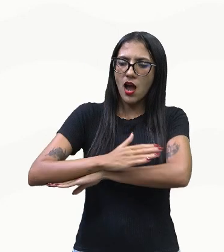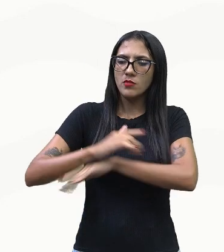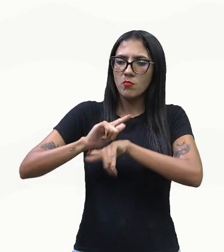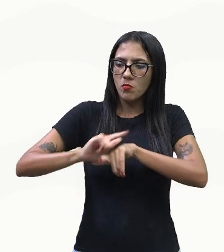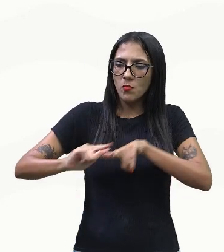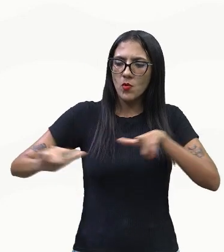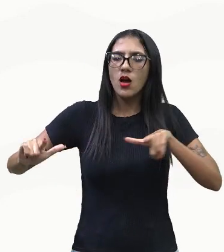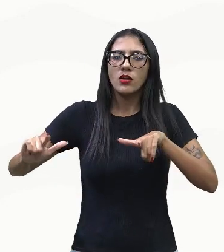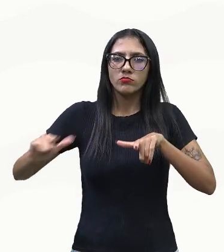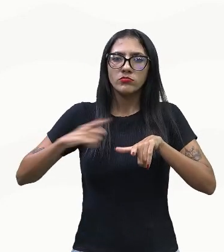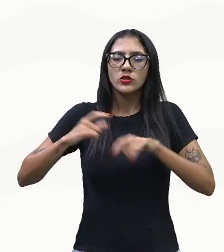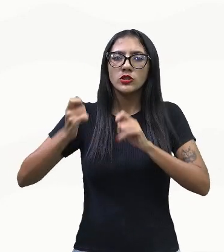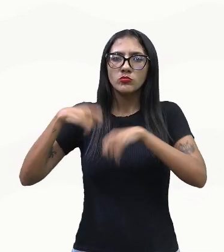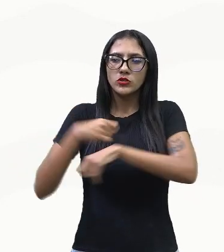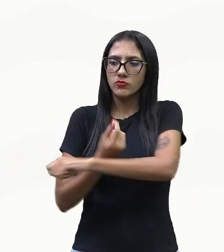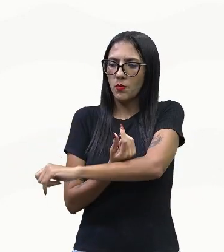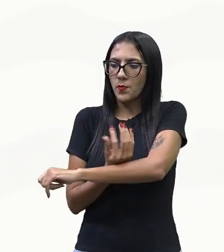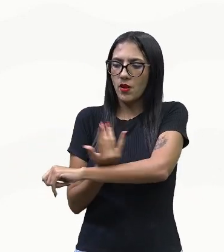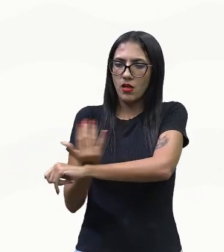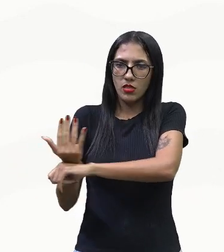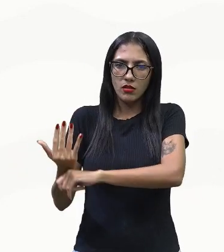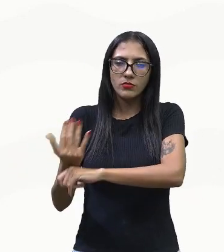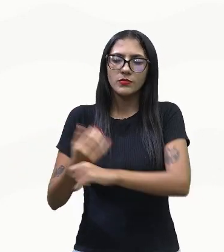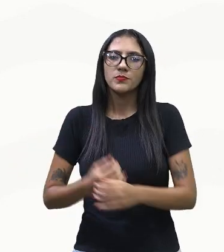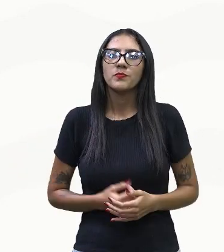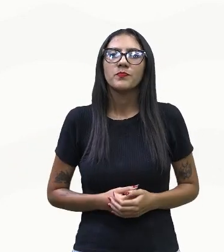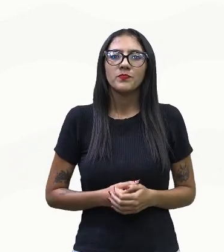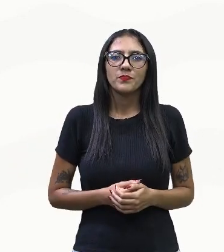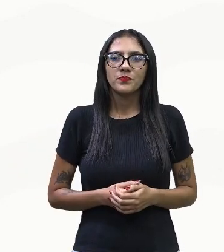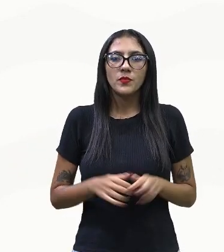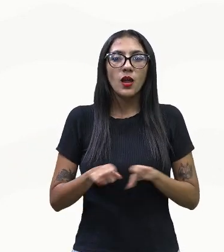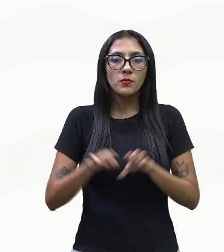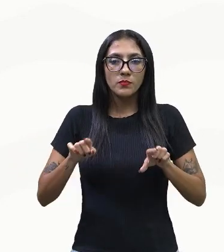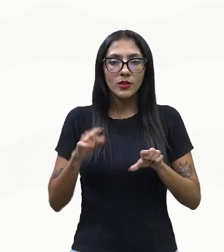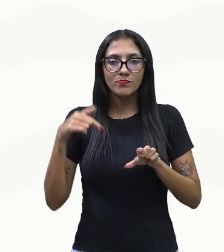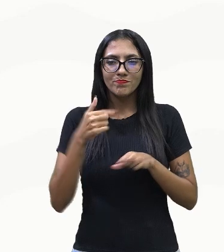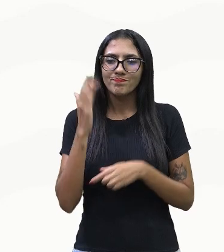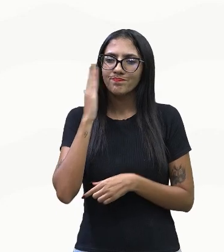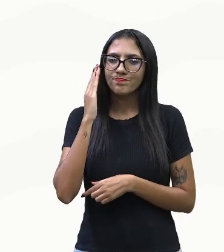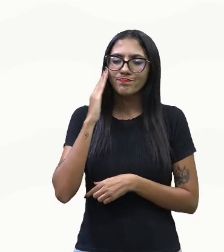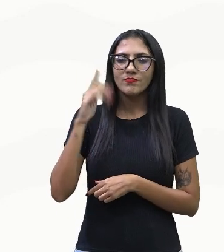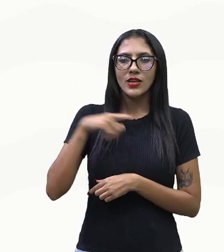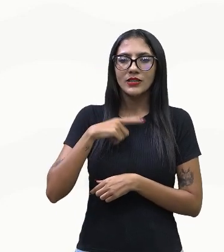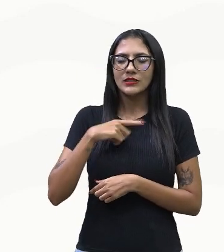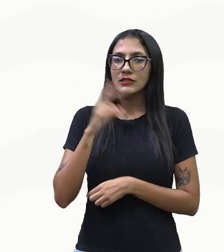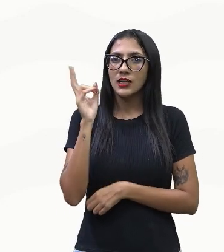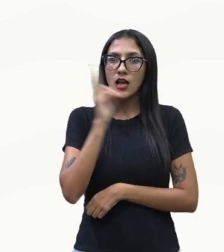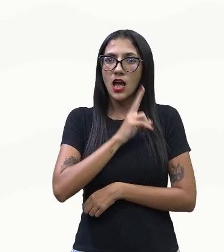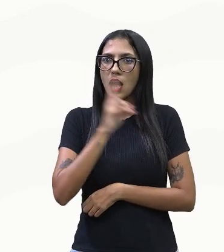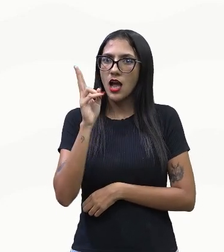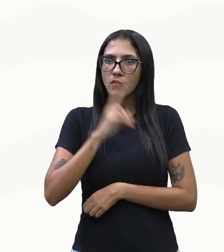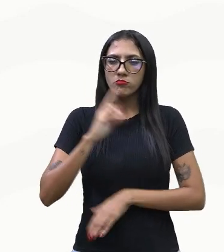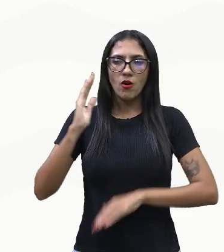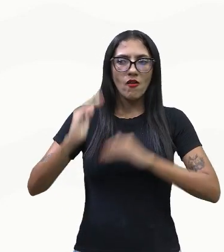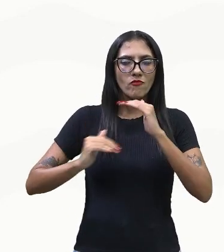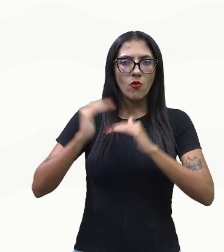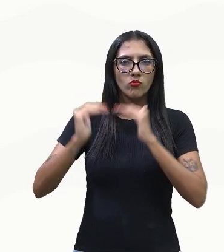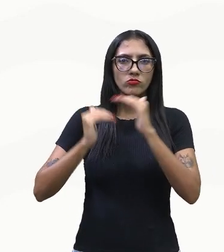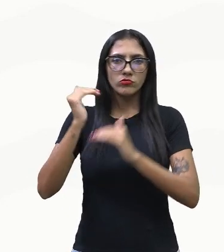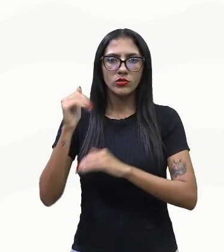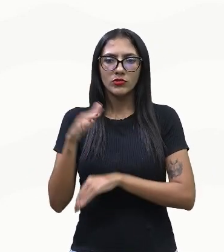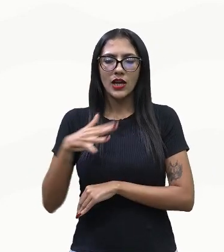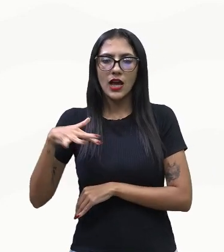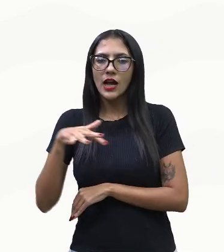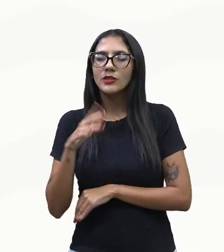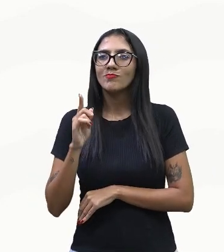a gente sabe que a velocidade com que o desflorestamento está acontecendo na região é algo